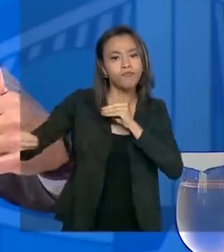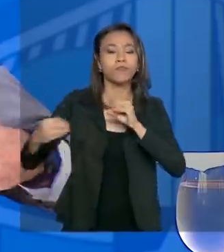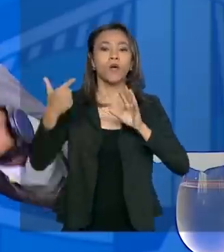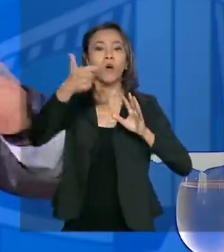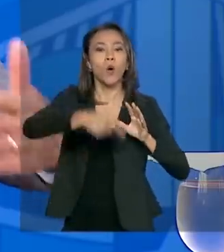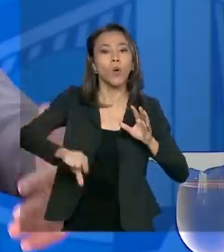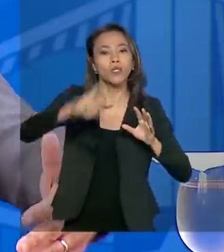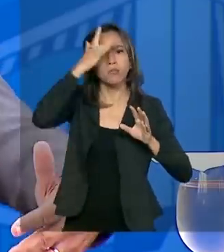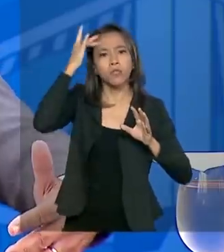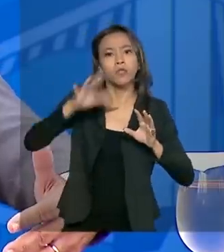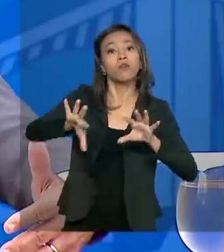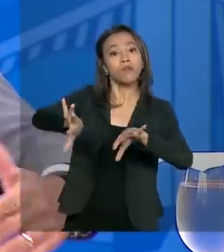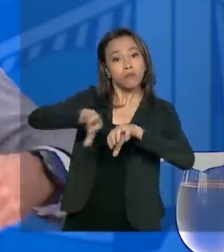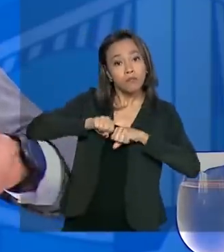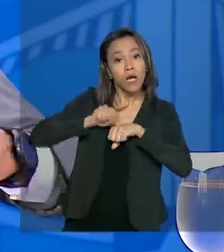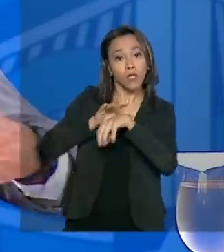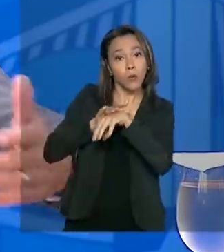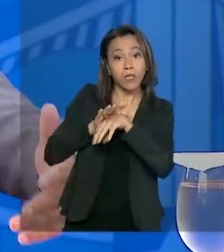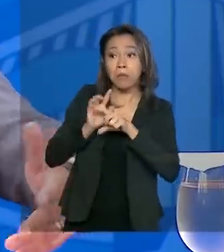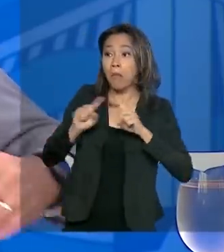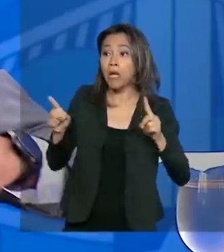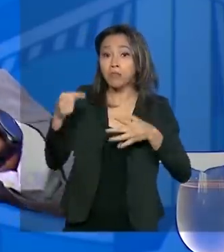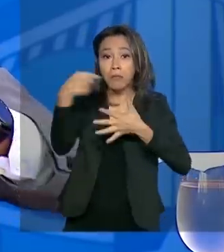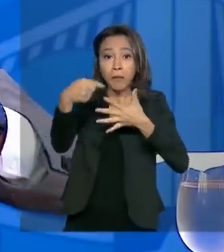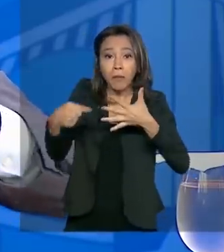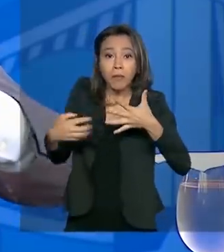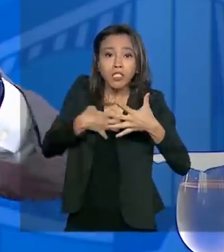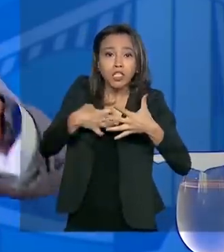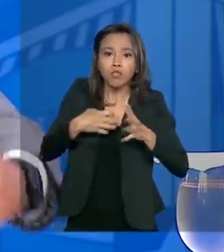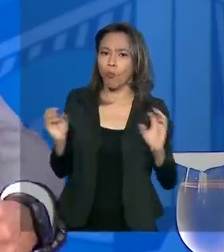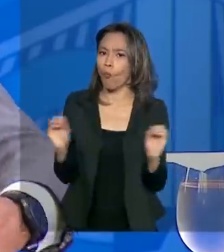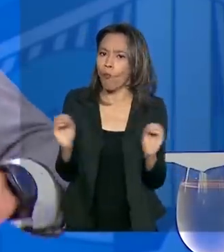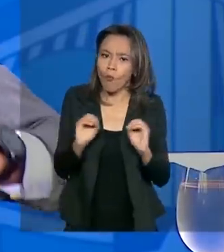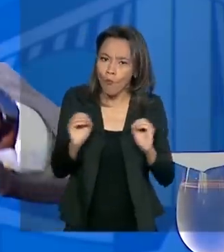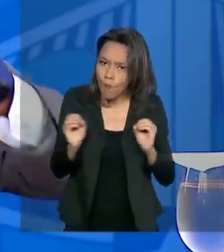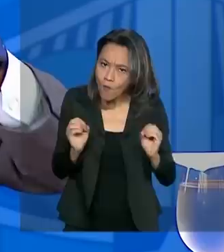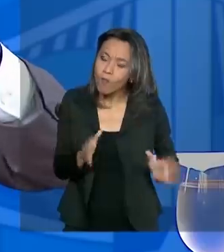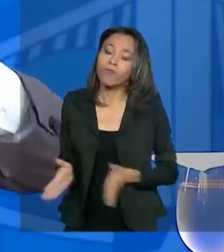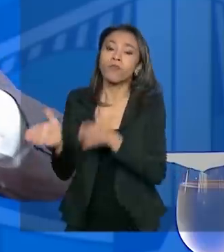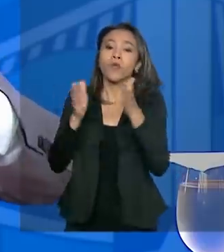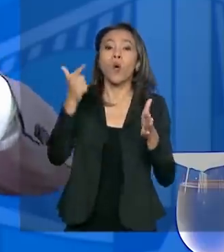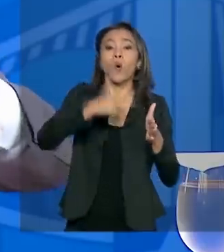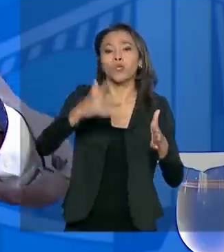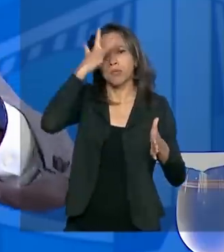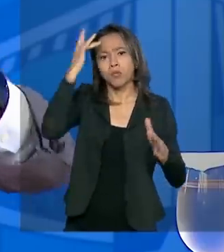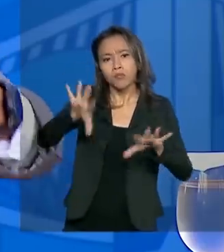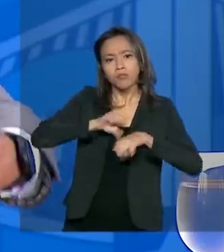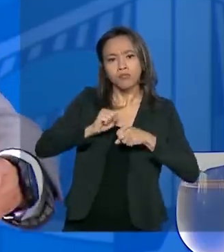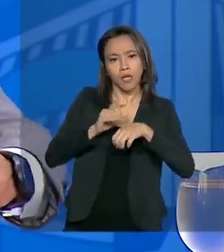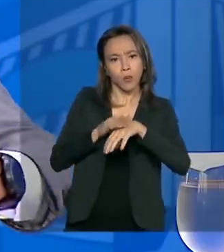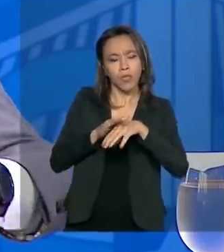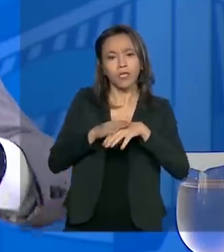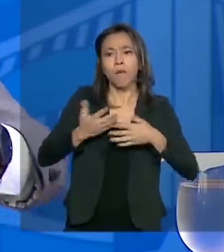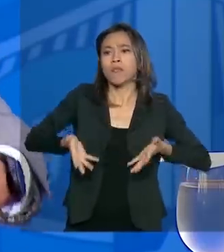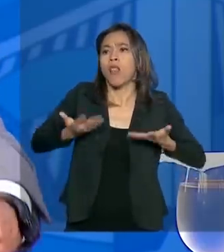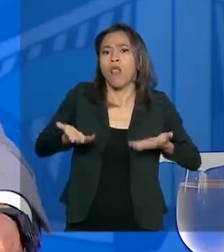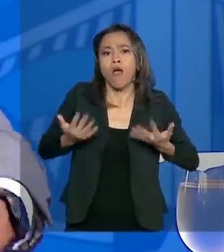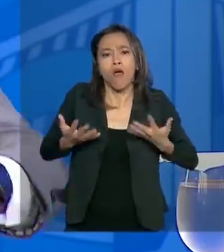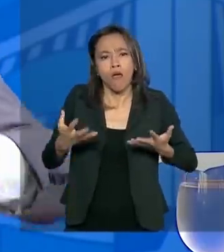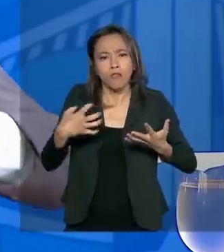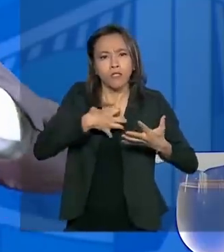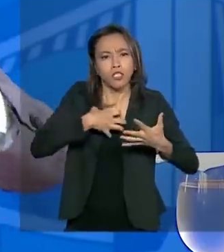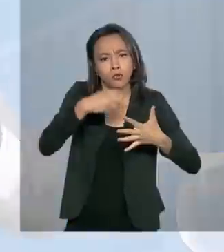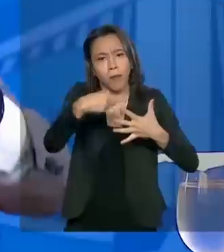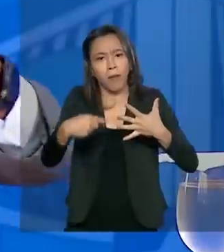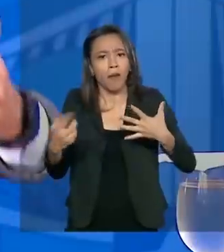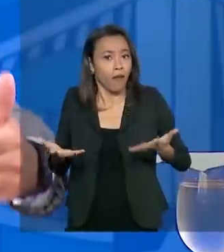doença e nem vão apresentar sintoma. Outros terão sintomas leves, desses que vão pegar a doença, tantos irão para